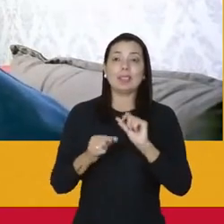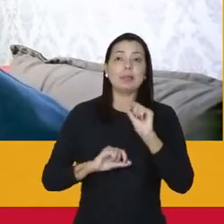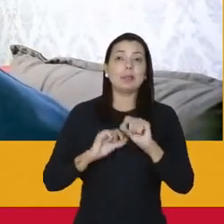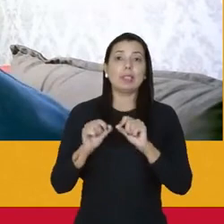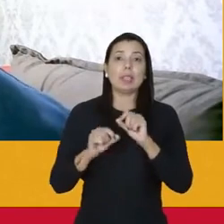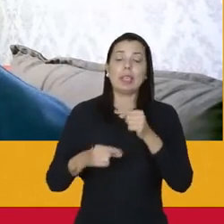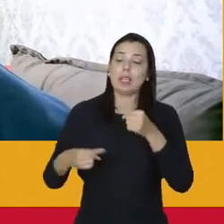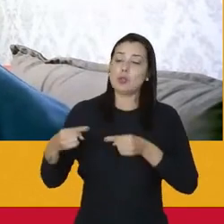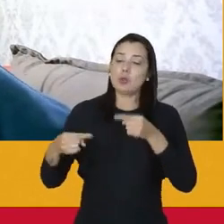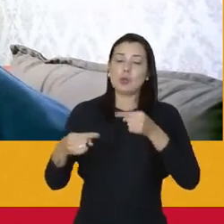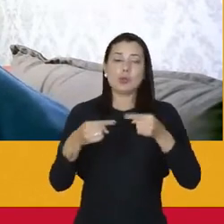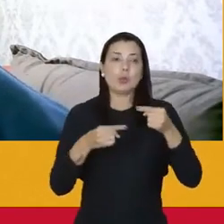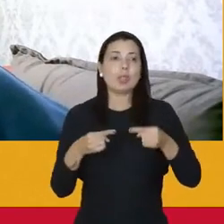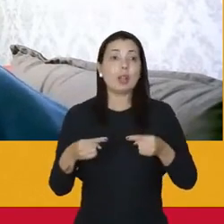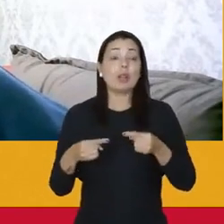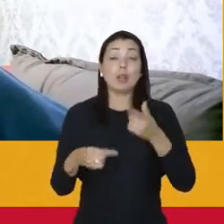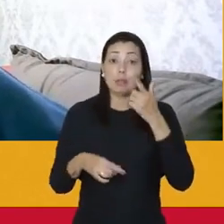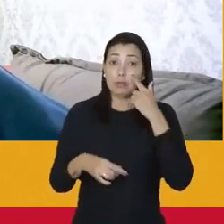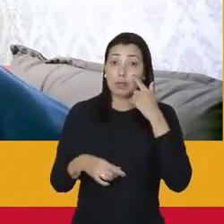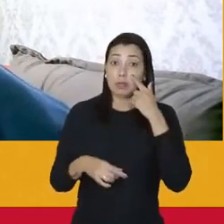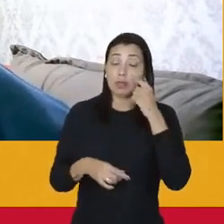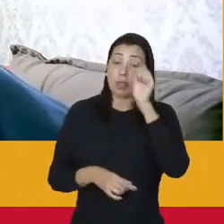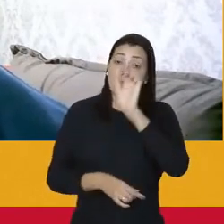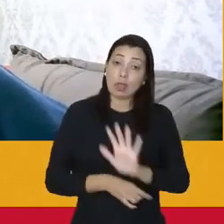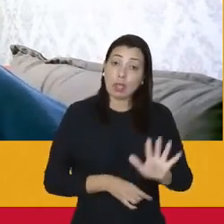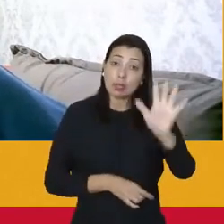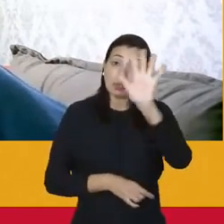grande debate, viu, Verônica, nacional,